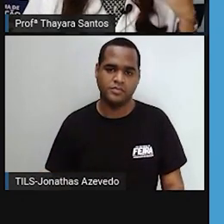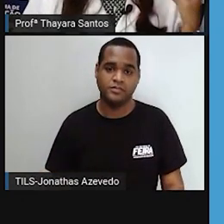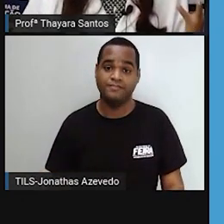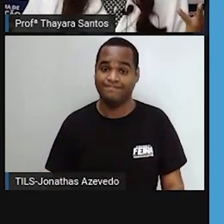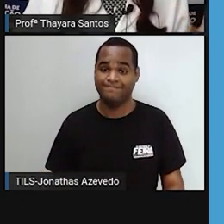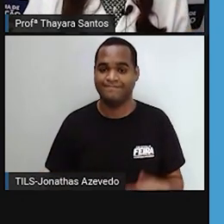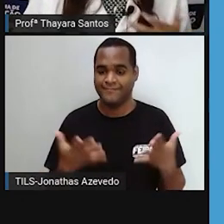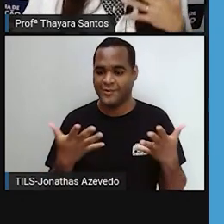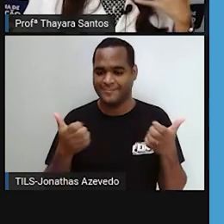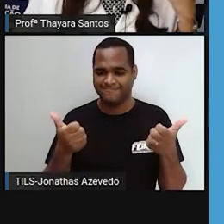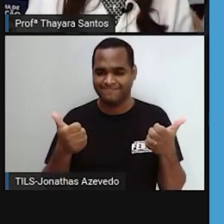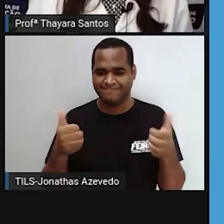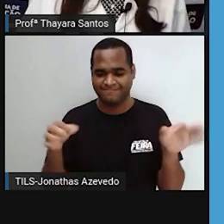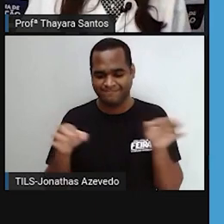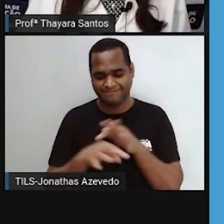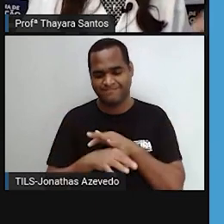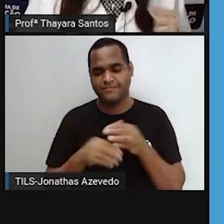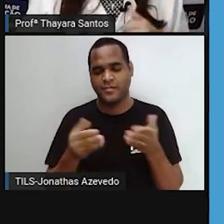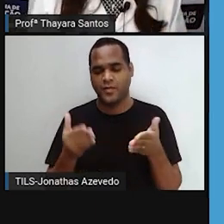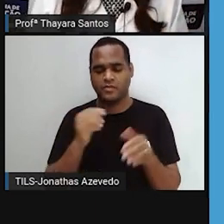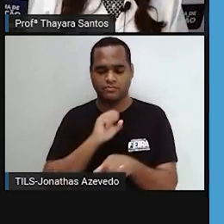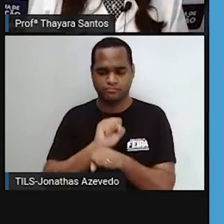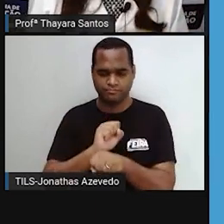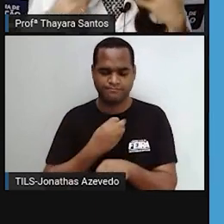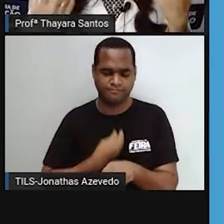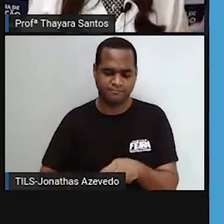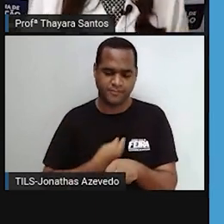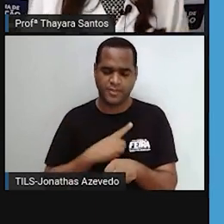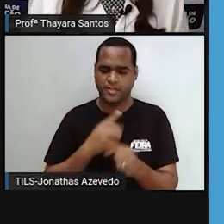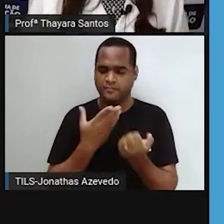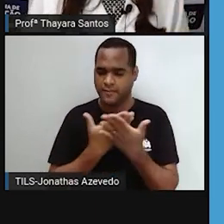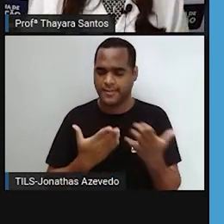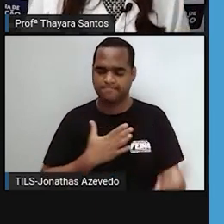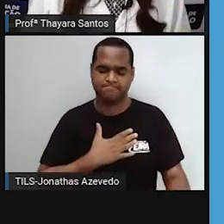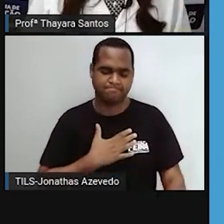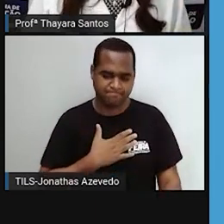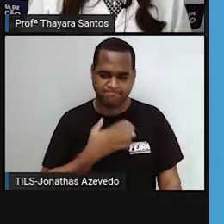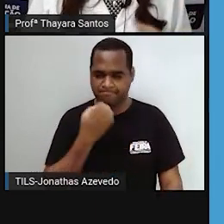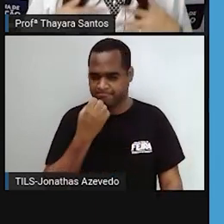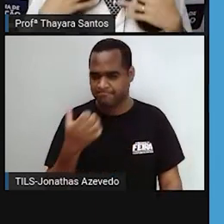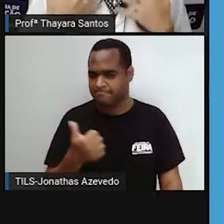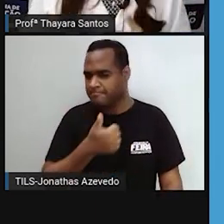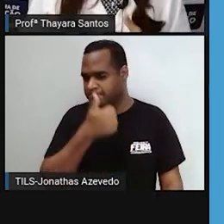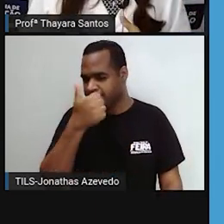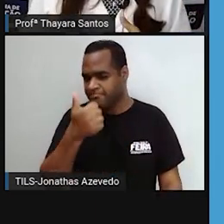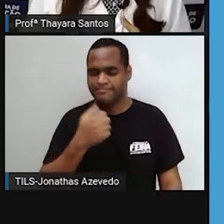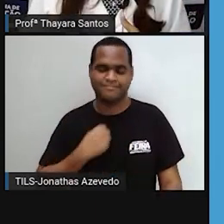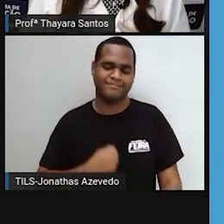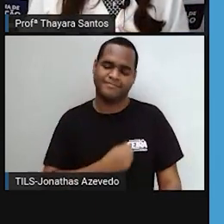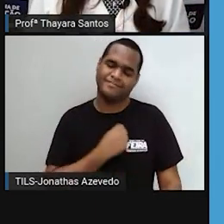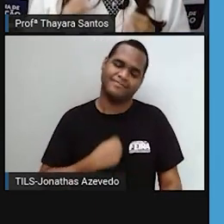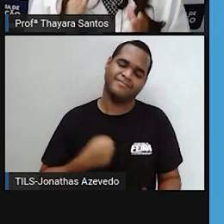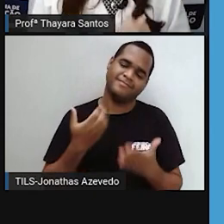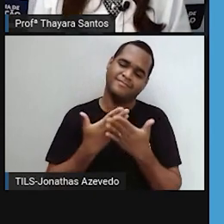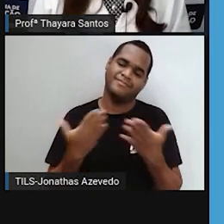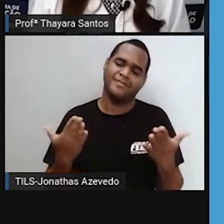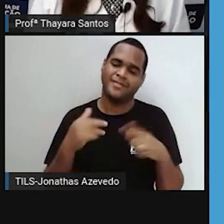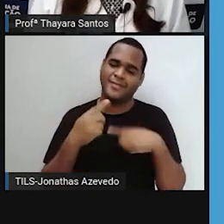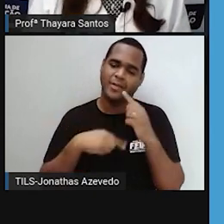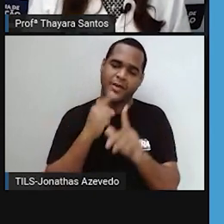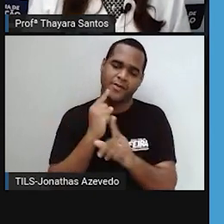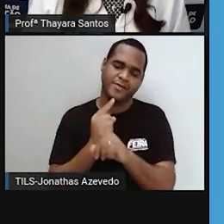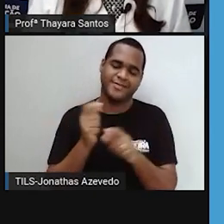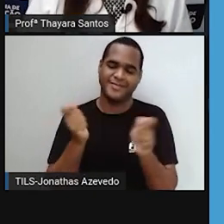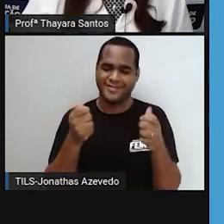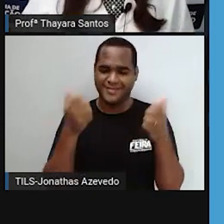Por hoje, a gente vai ficar por aqui. Espero que vocês tenham gostado da nossa aula de hoje. Eu vou ficar morrendo de saudade de vocês, mas a gente se vê